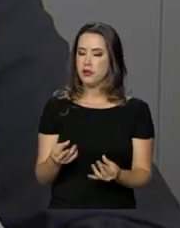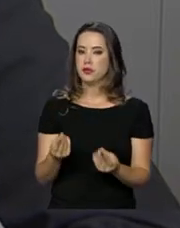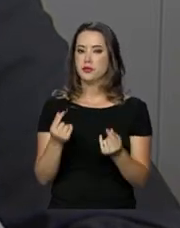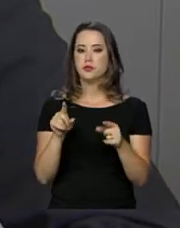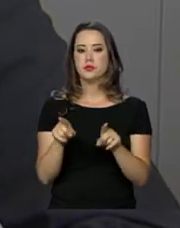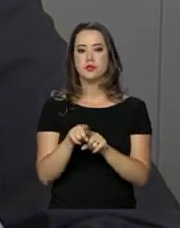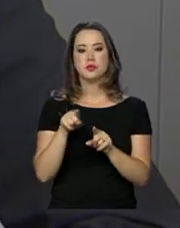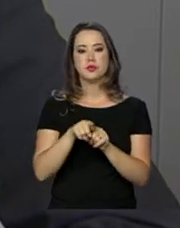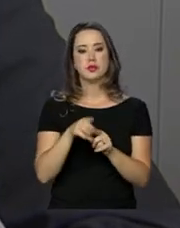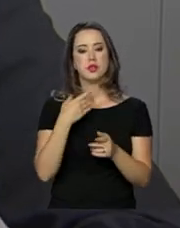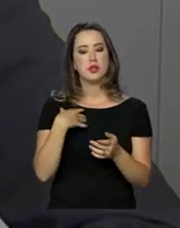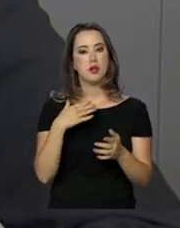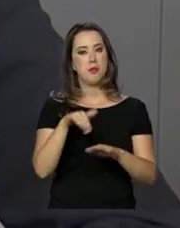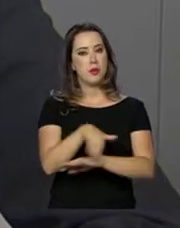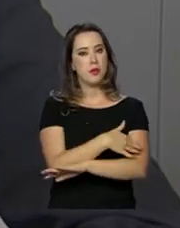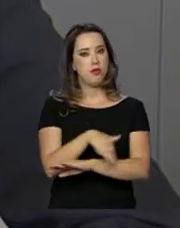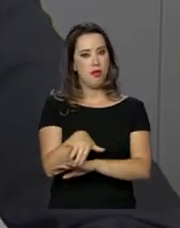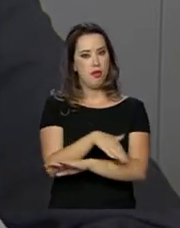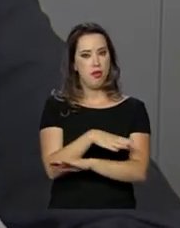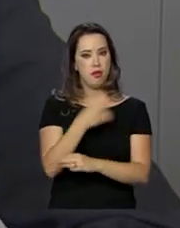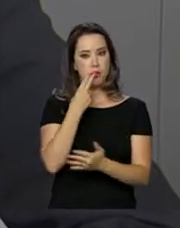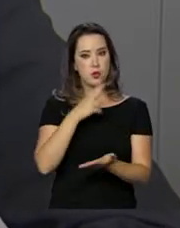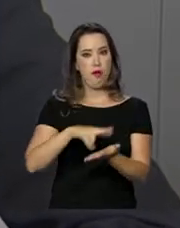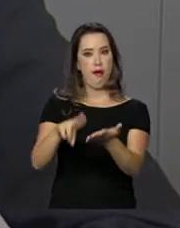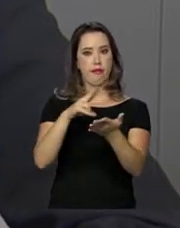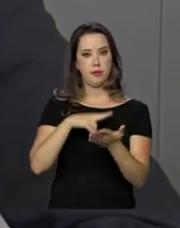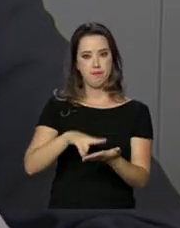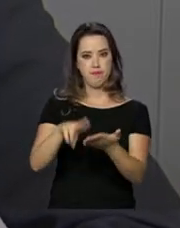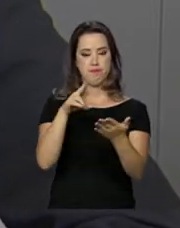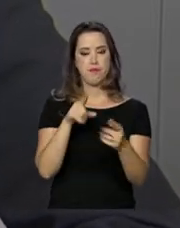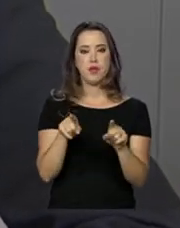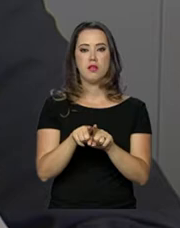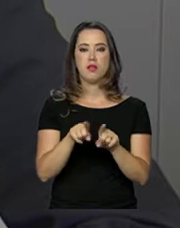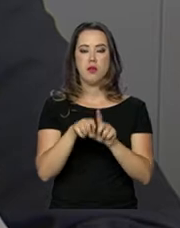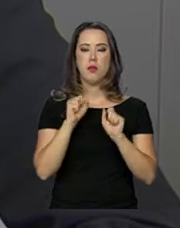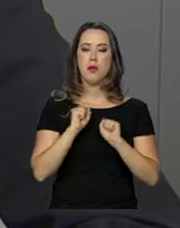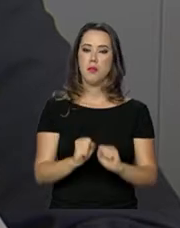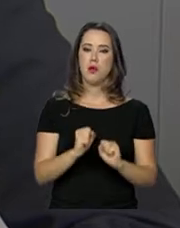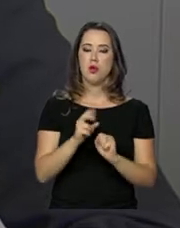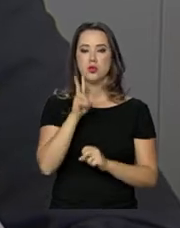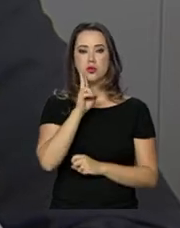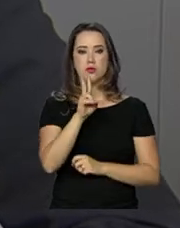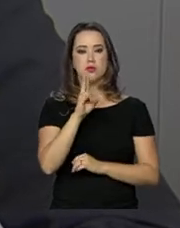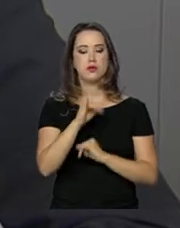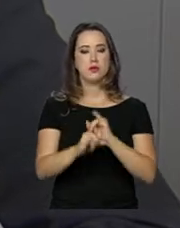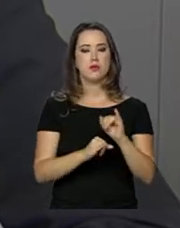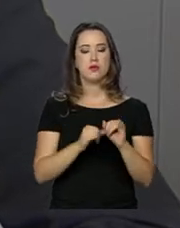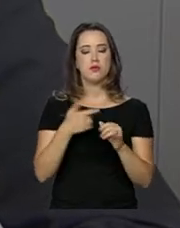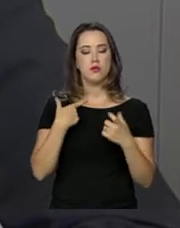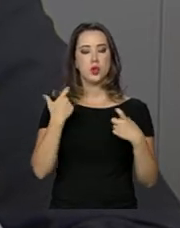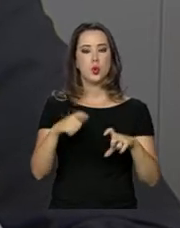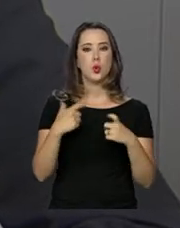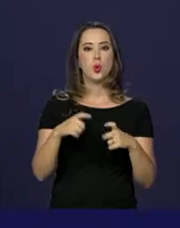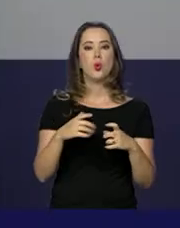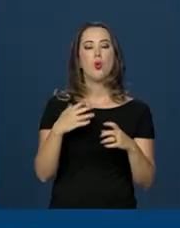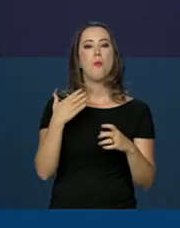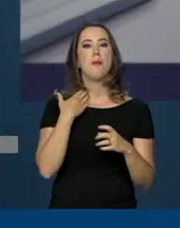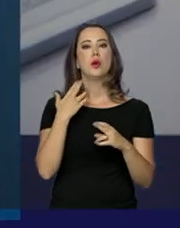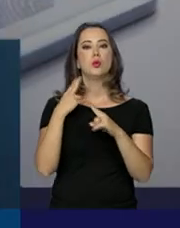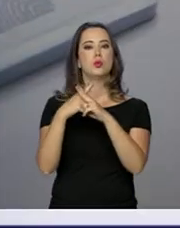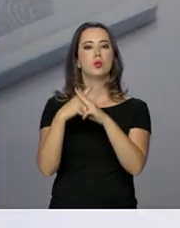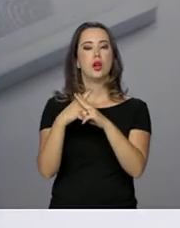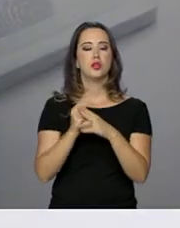trabalhador pode cadastrar seu endereço para receber via carta e também pode fazer esse acompanhamento diretamente nas agências da Caixa. O